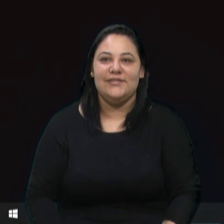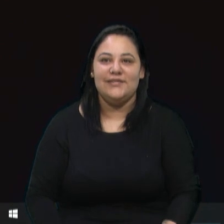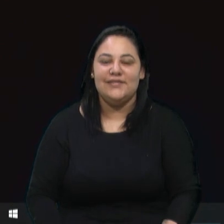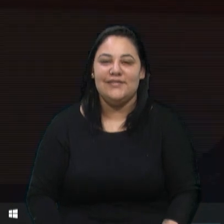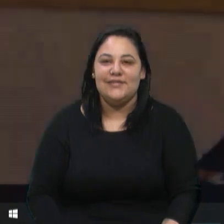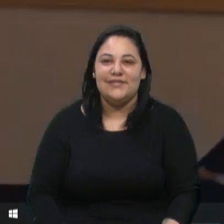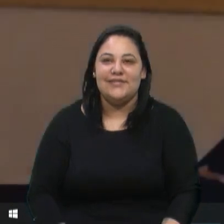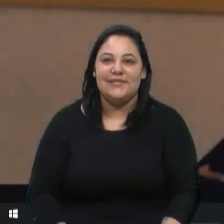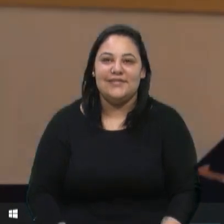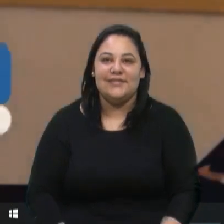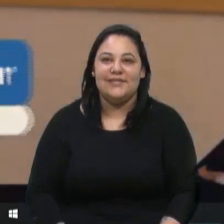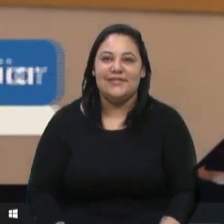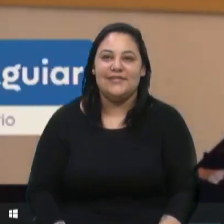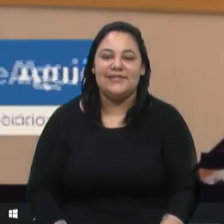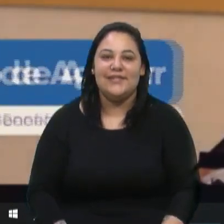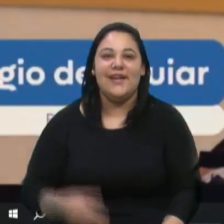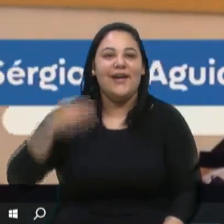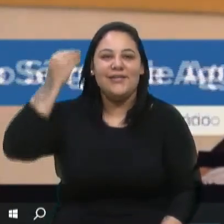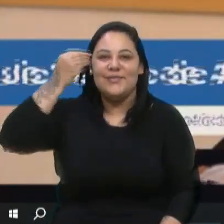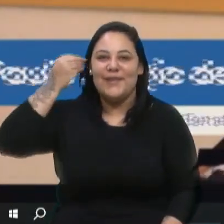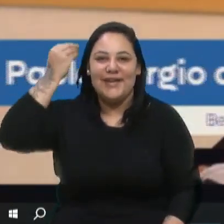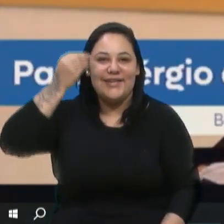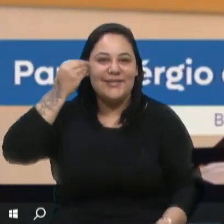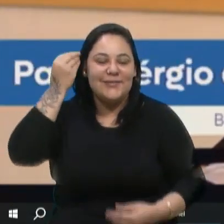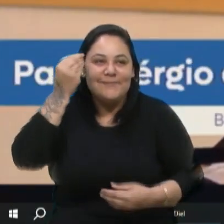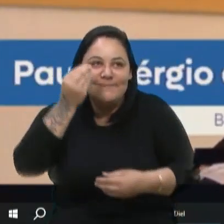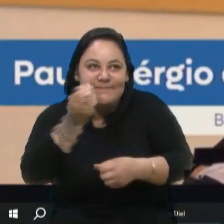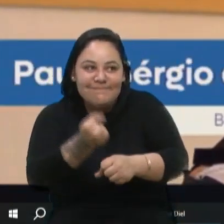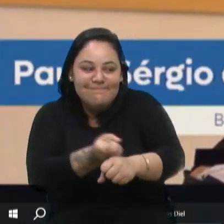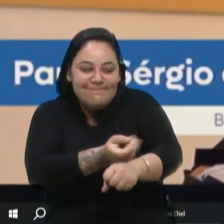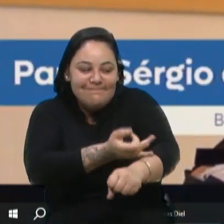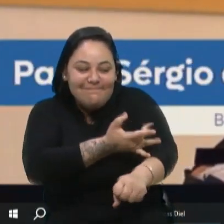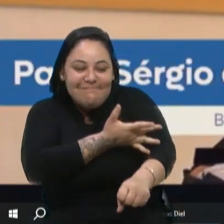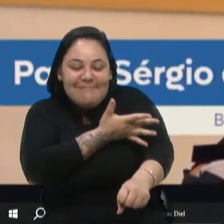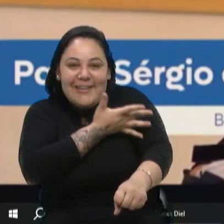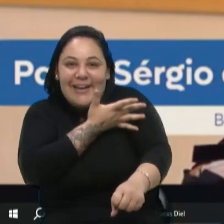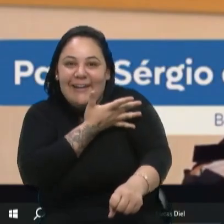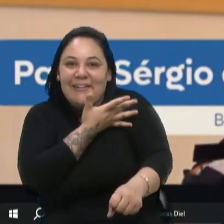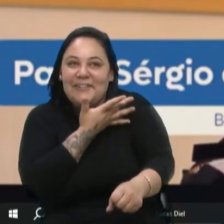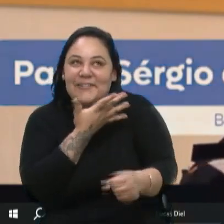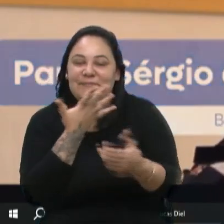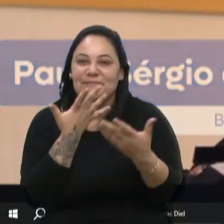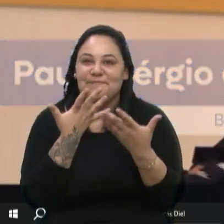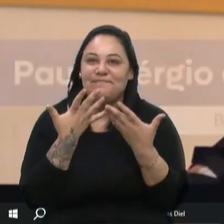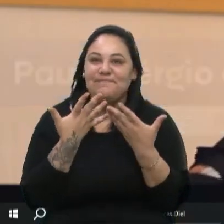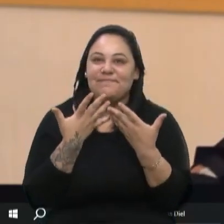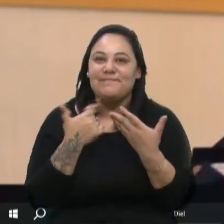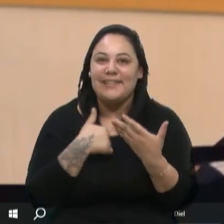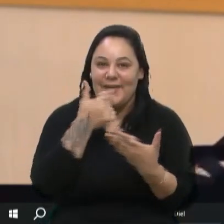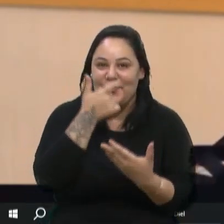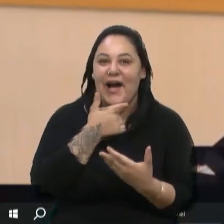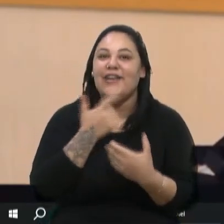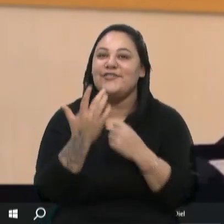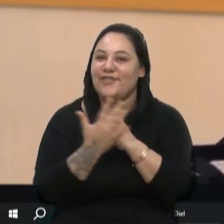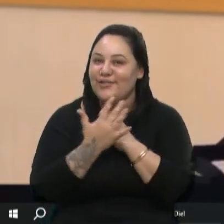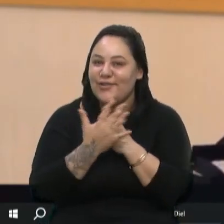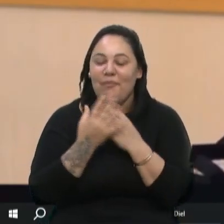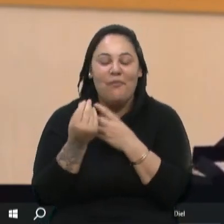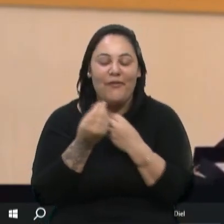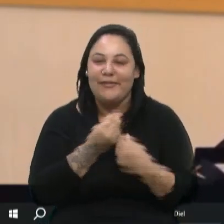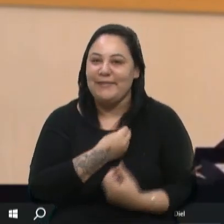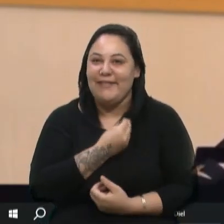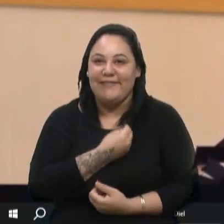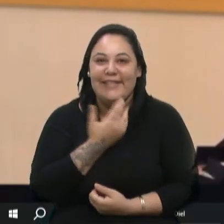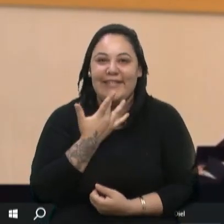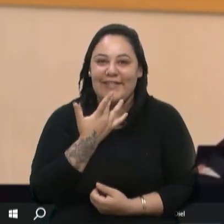Uma experiência muito boa, emocionante também que fiquei emocionado. Eu acho que facilitar bastante para mim, a gente